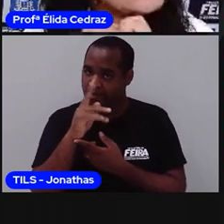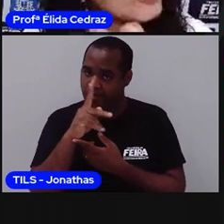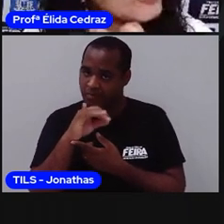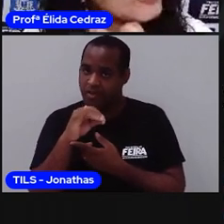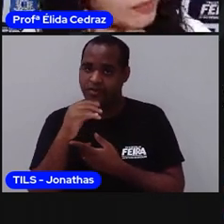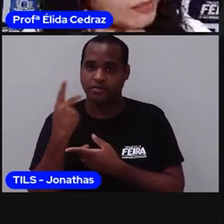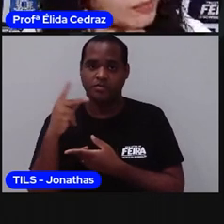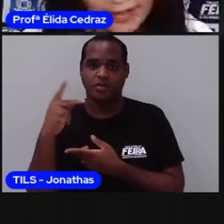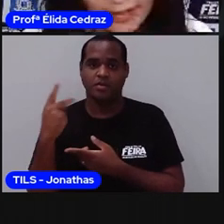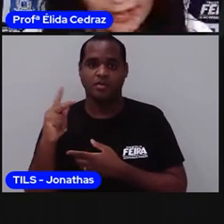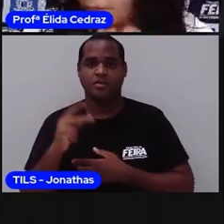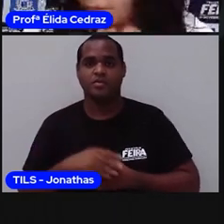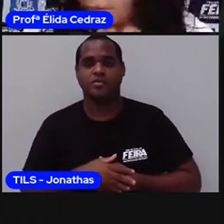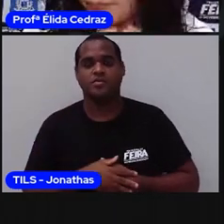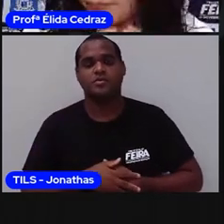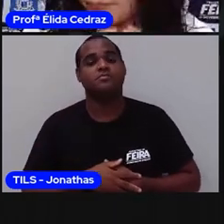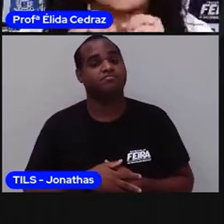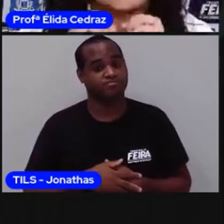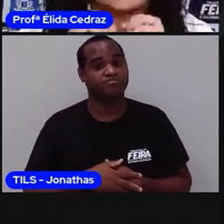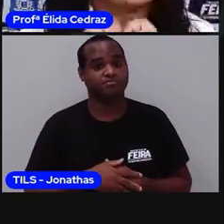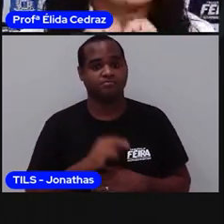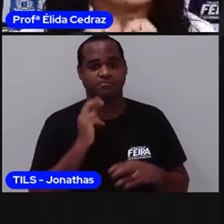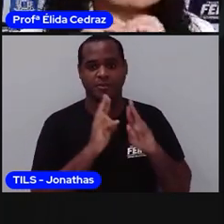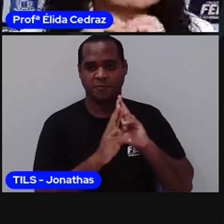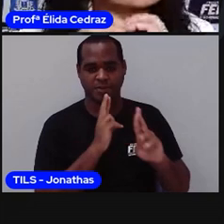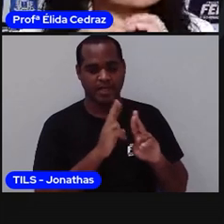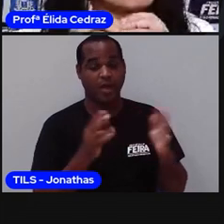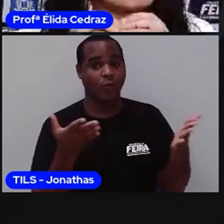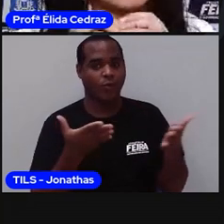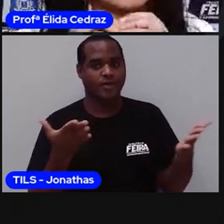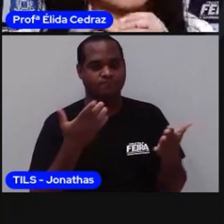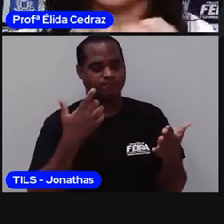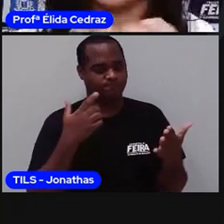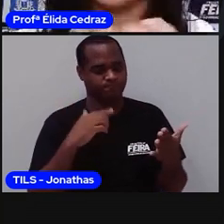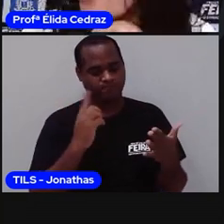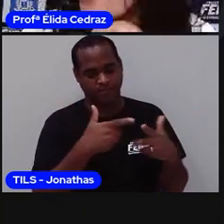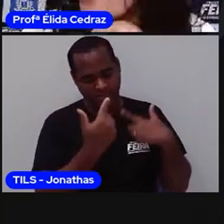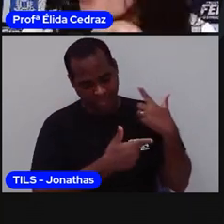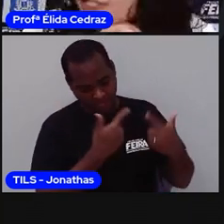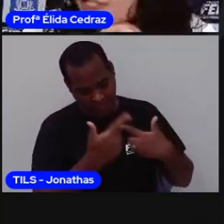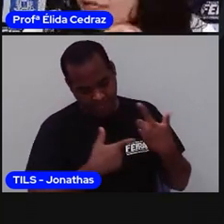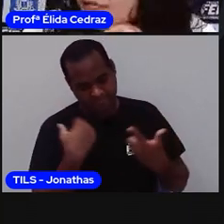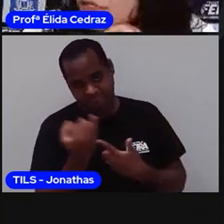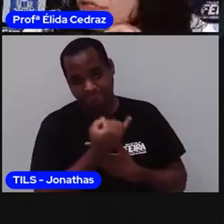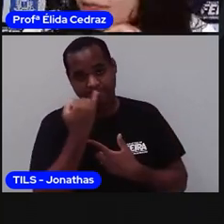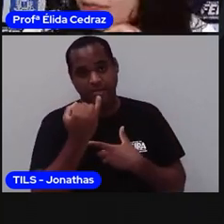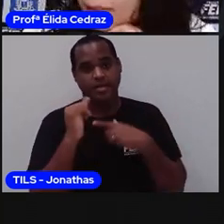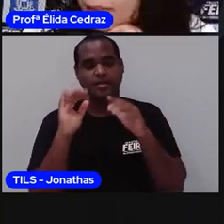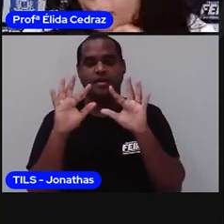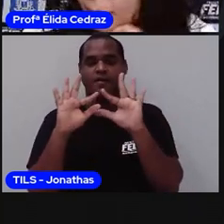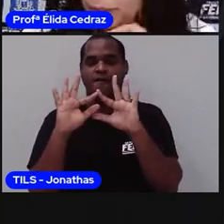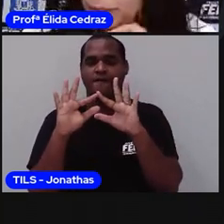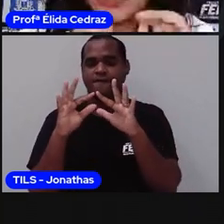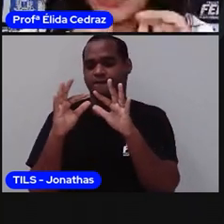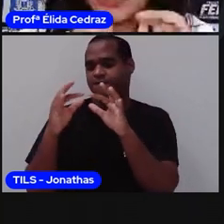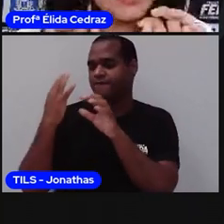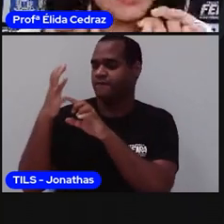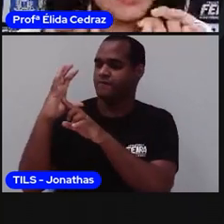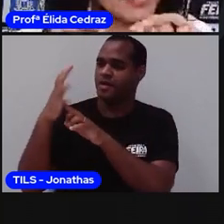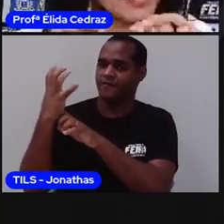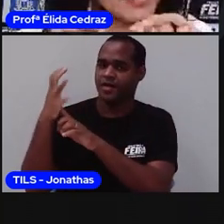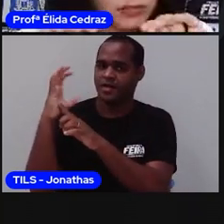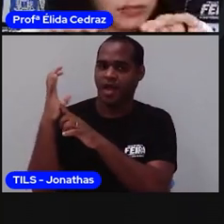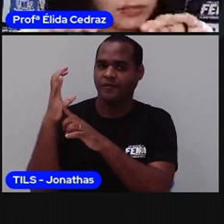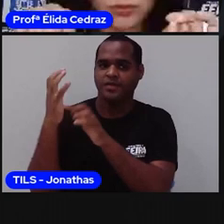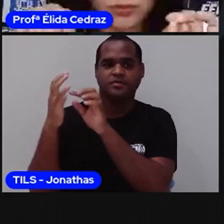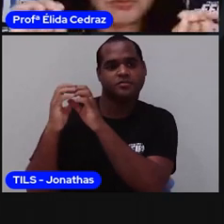Na sua atividade, você vai trabalhar também com a árvore genealógica. Tá bom? E